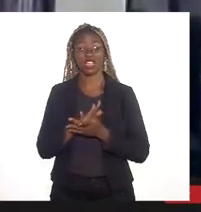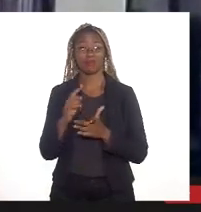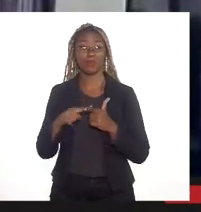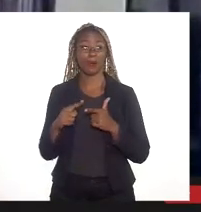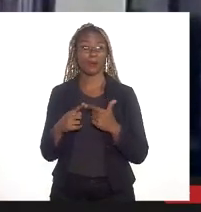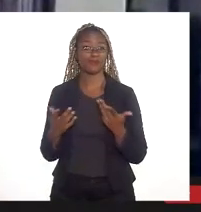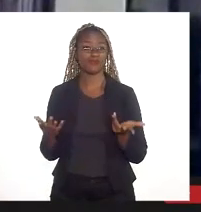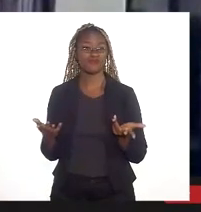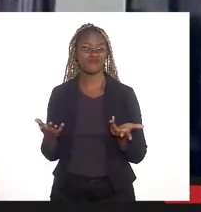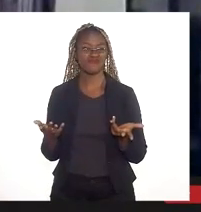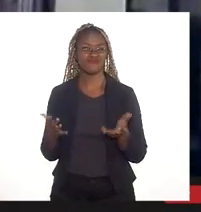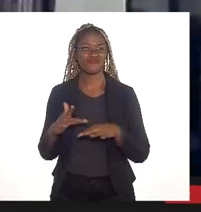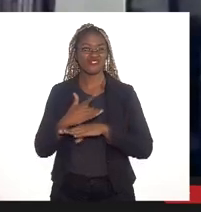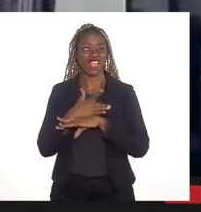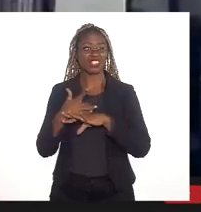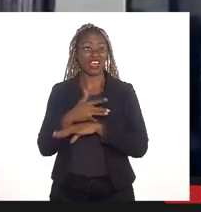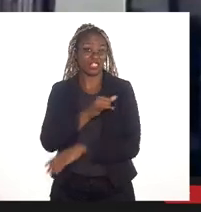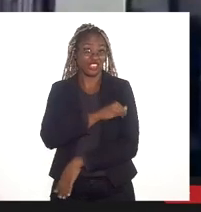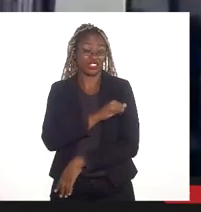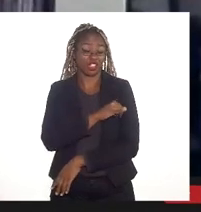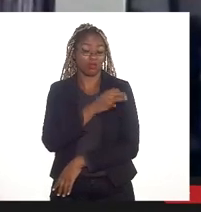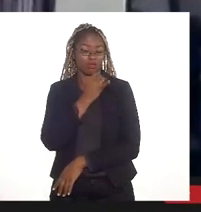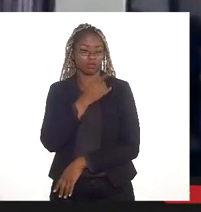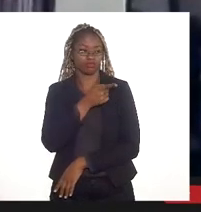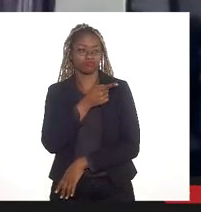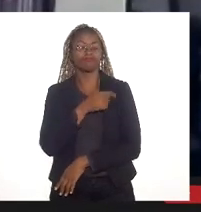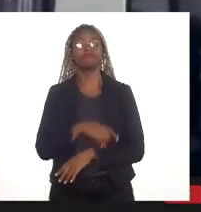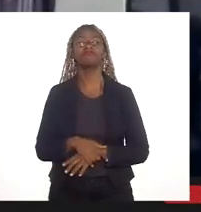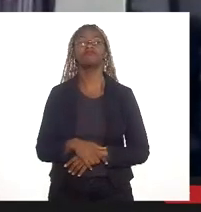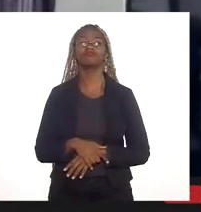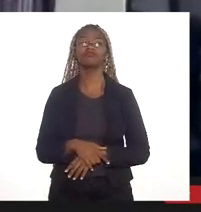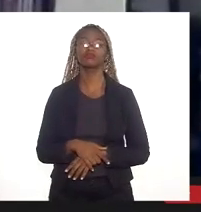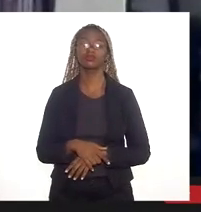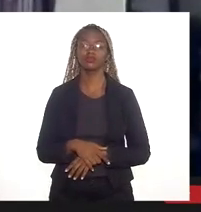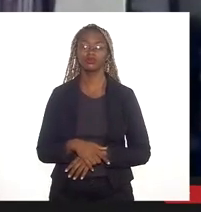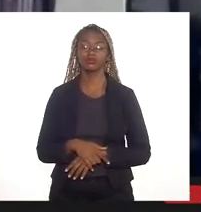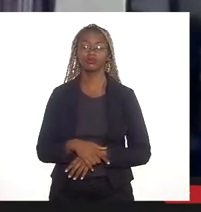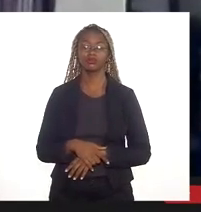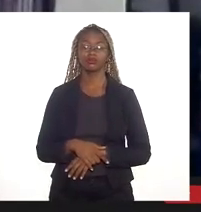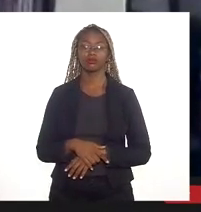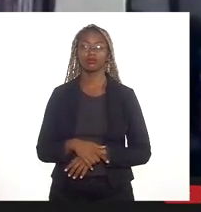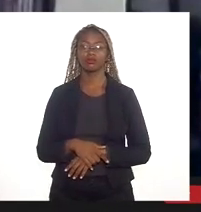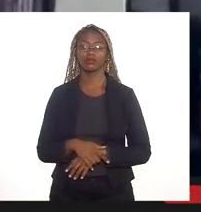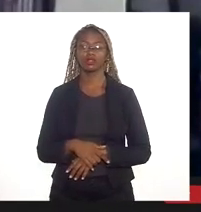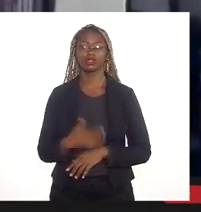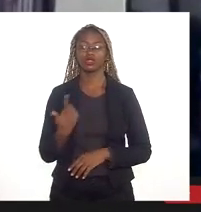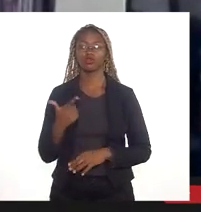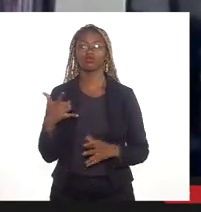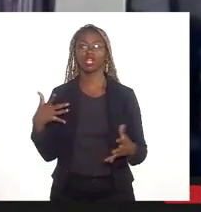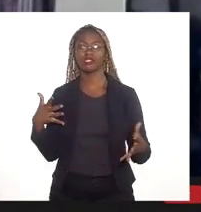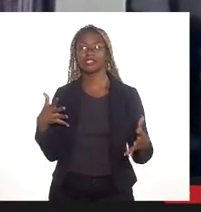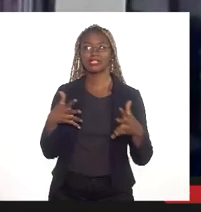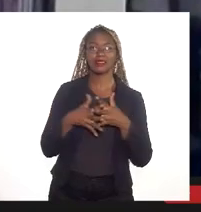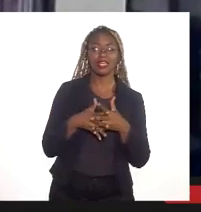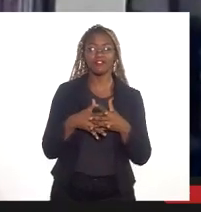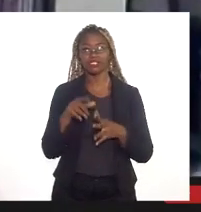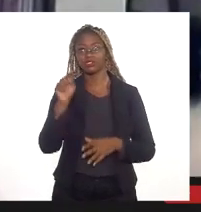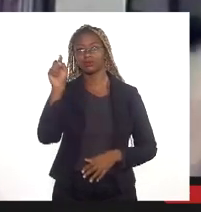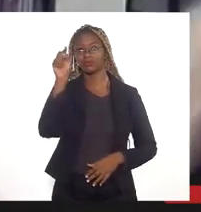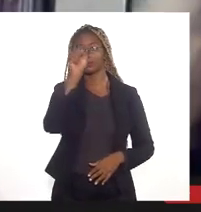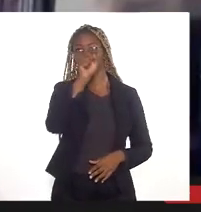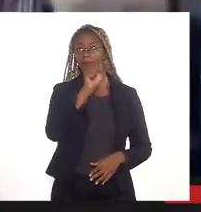A cidade do Rio de Janeiro, por exemplo, não se fez mais intervenções pontuais nessa cidade